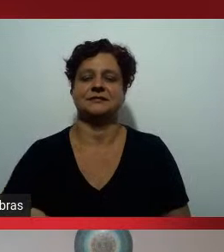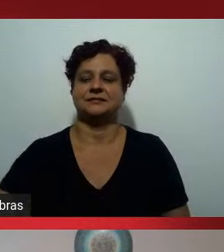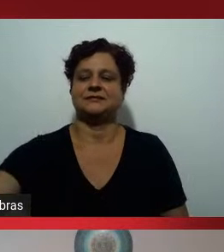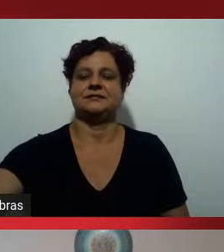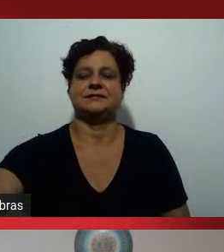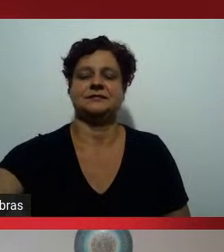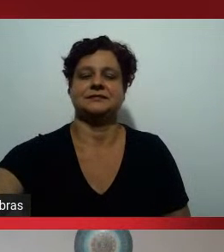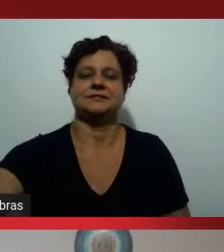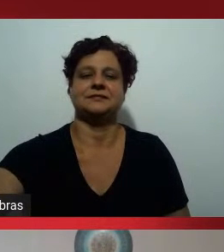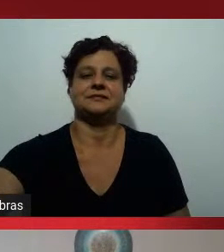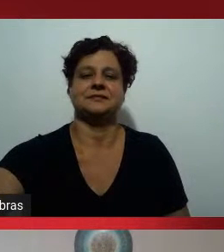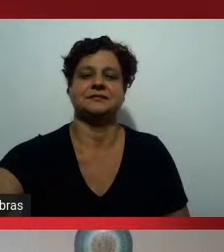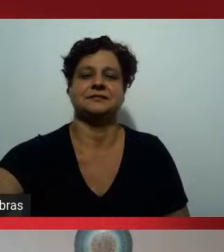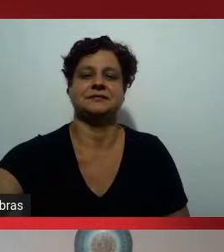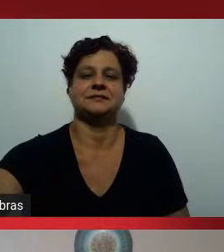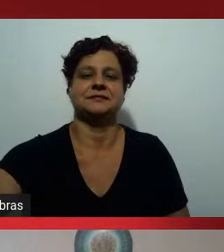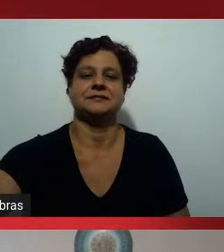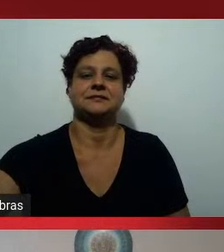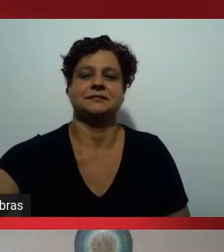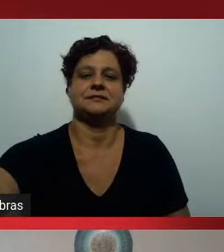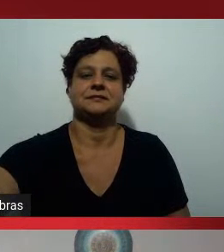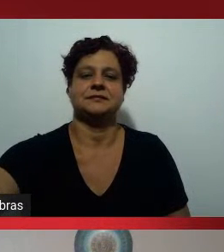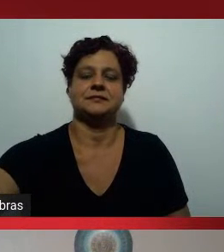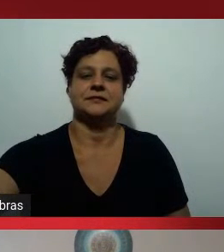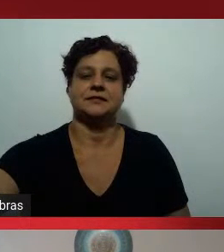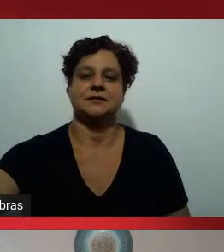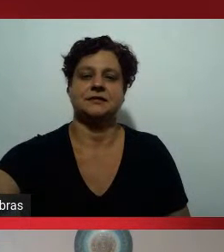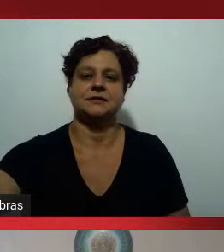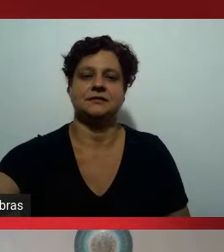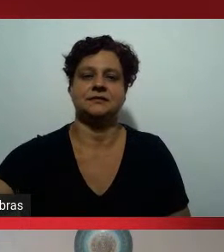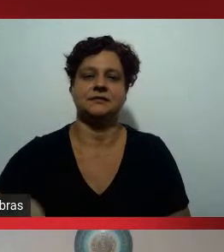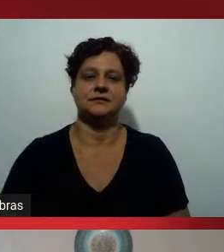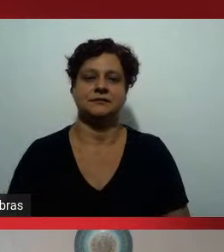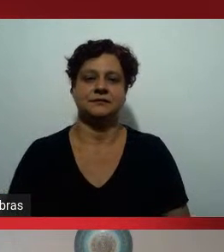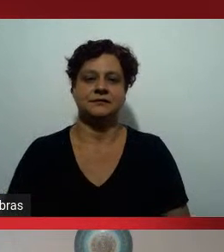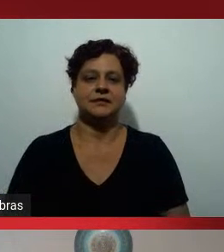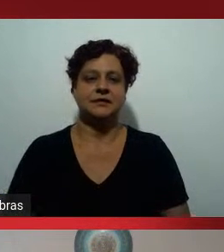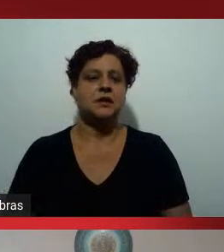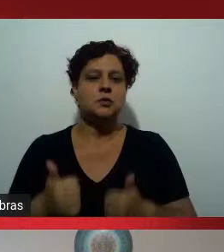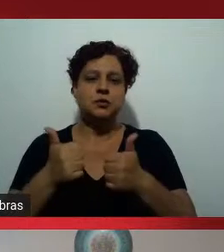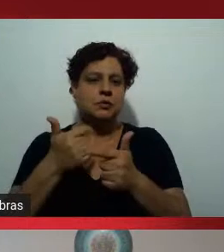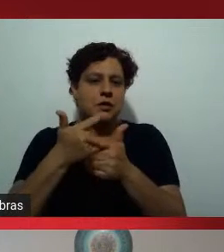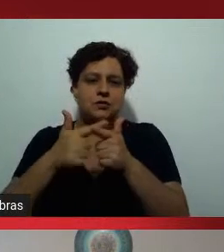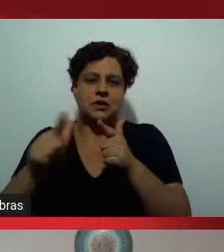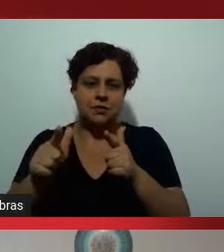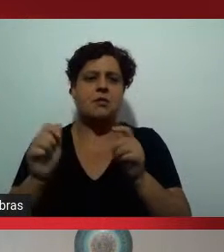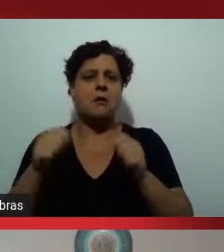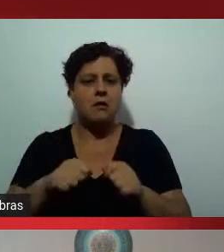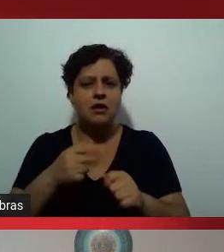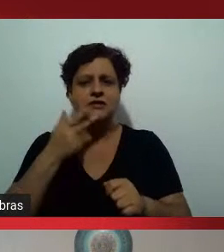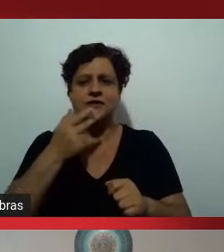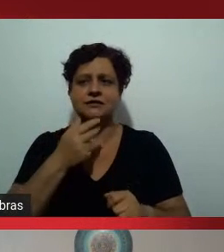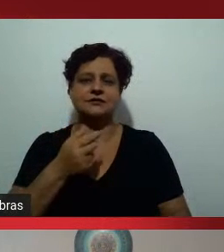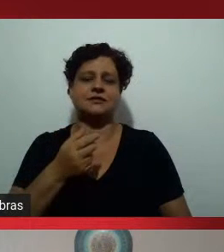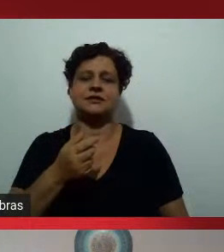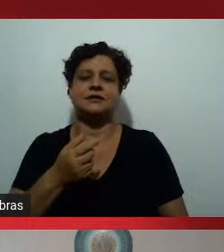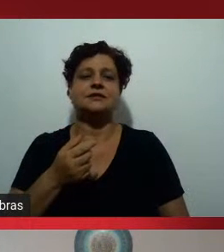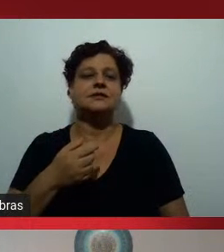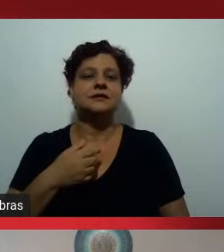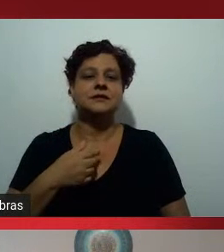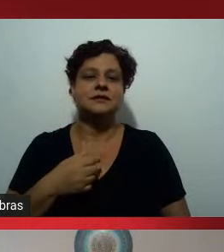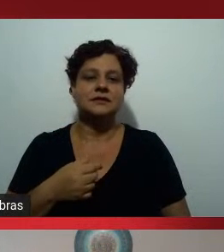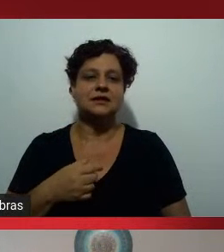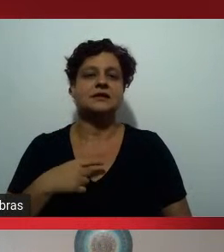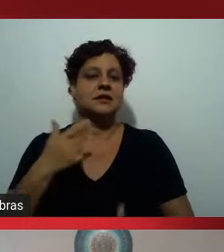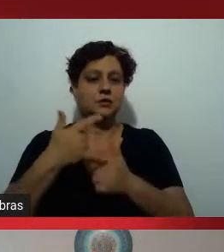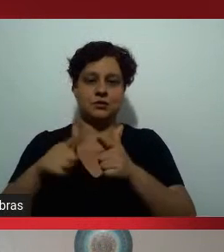não tem ok então eu diria o sinal positivo que eu vi é que estamos agora tendo